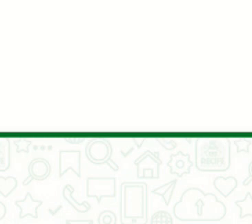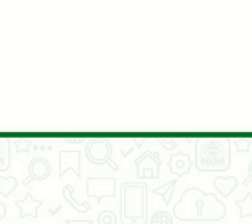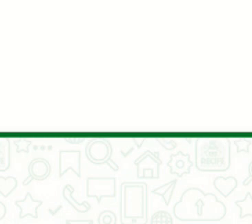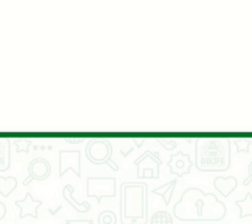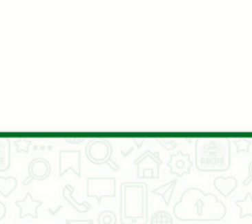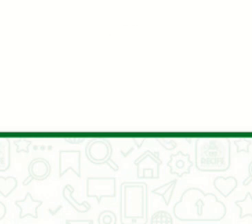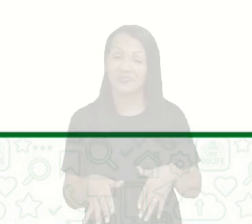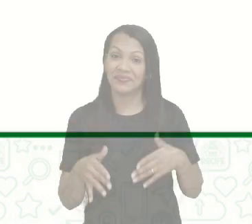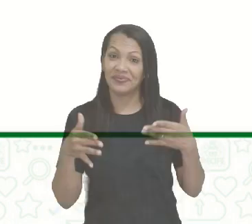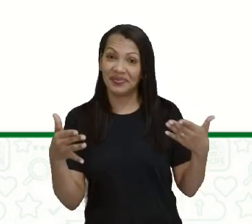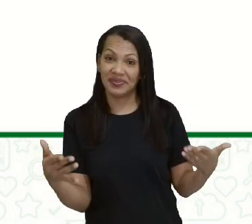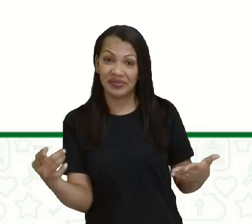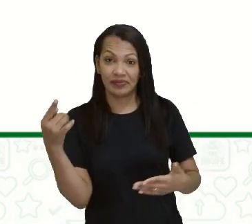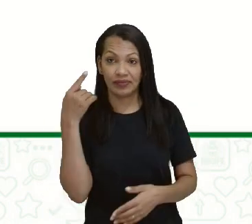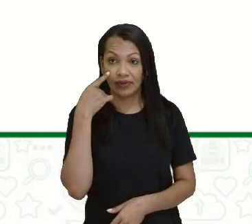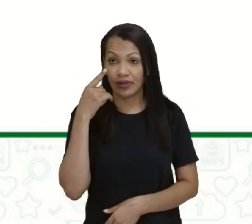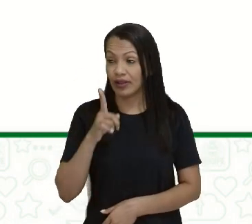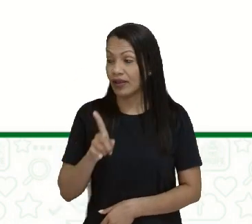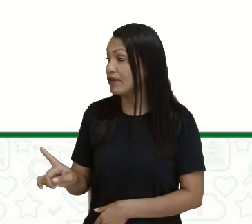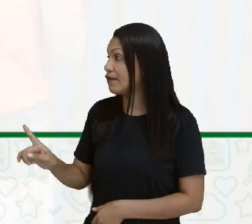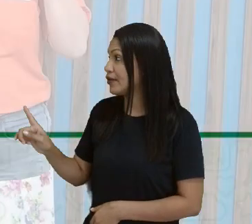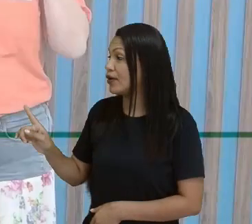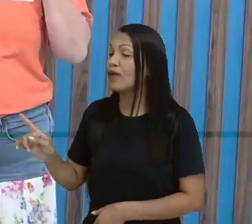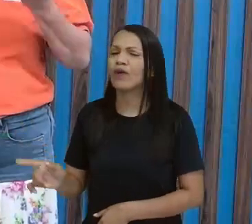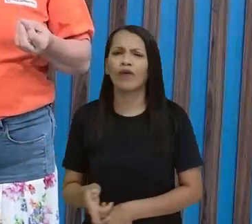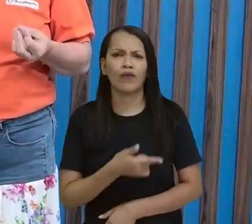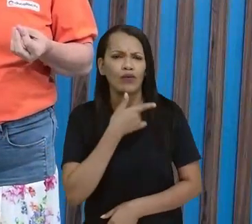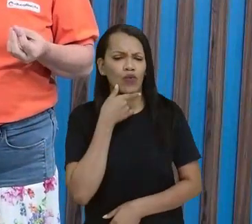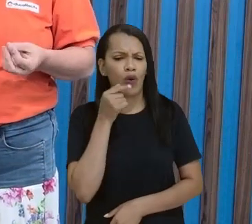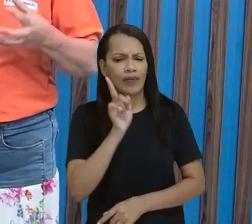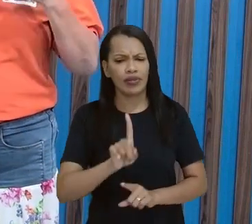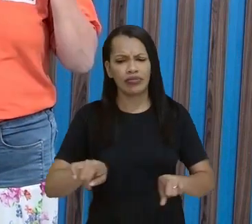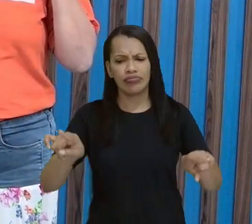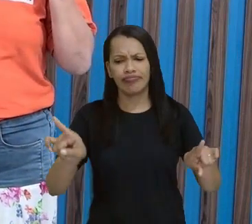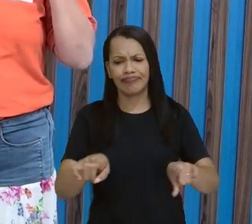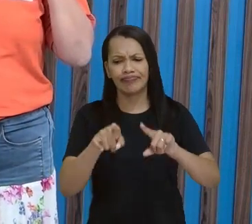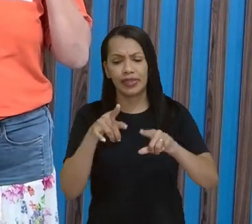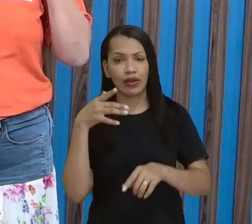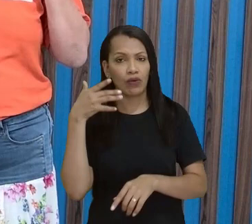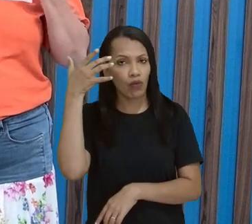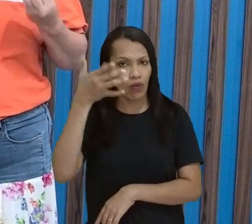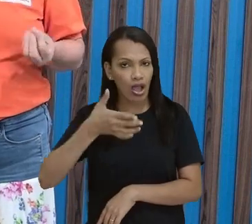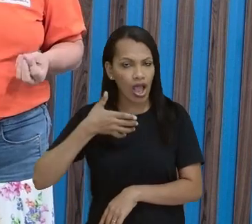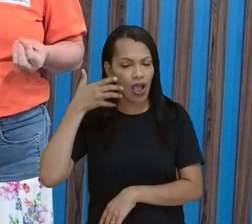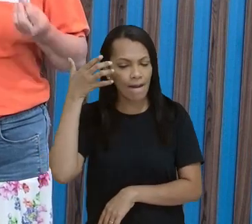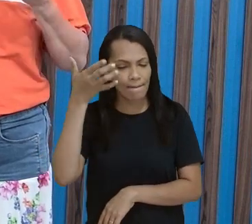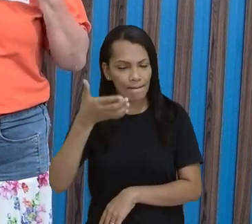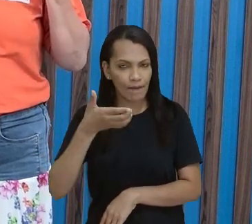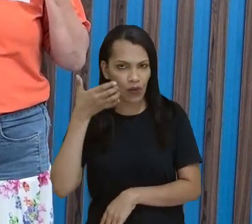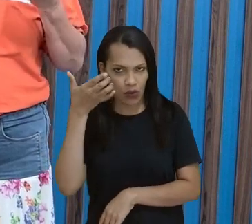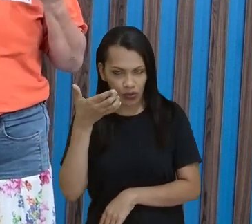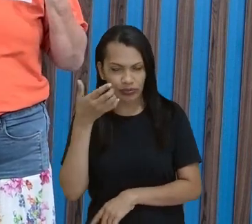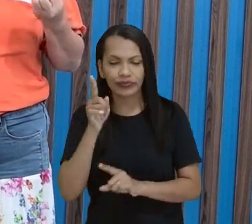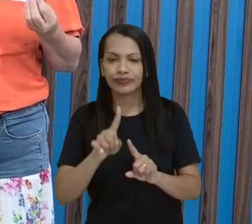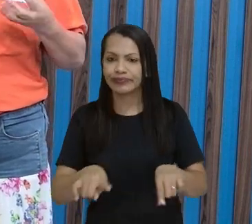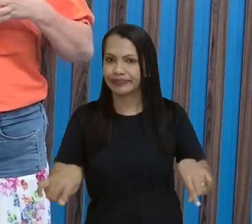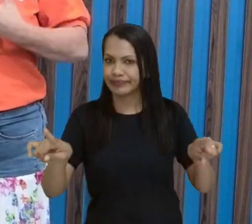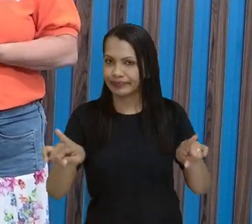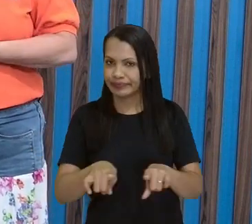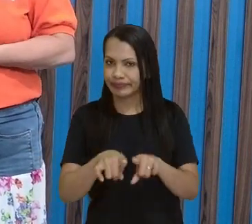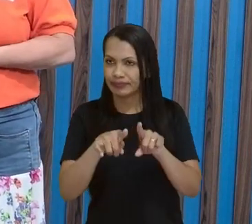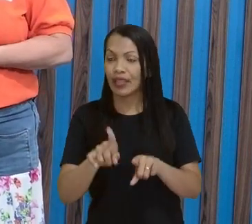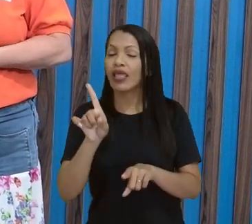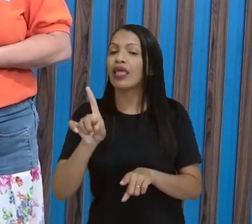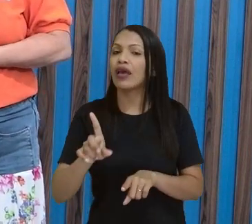Então, vocês ouviram aí uma música clássica, a música de Mozart, Serenato ao Luar de Mozart,